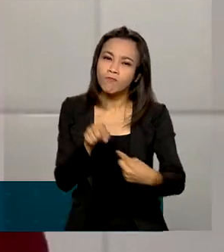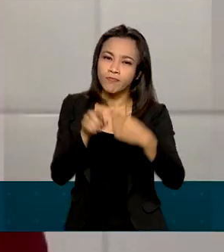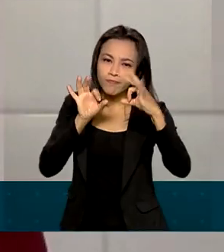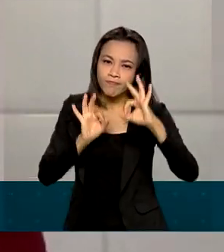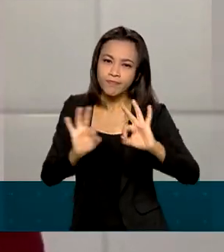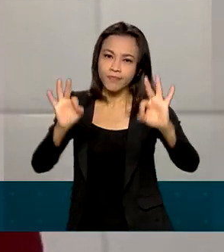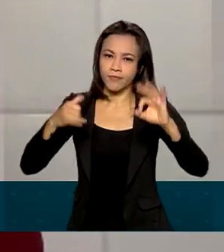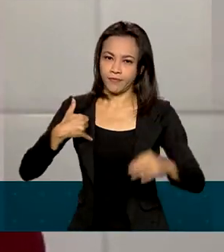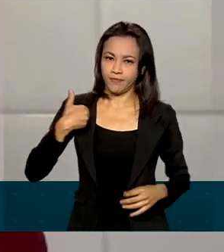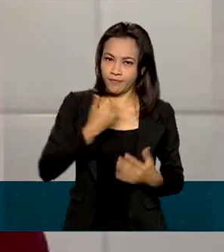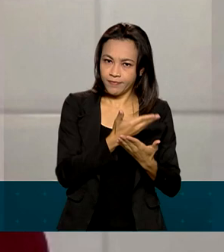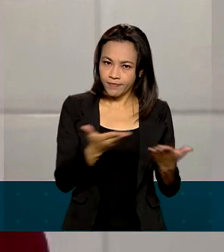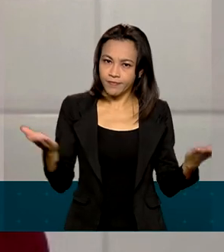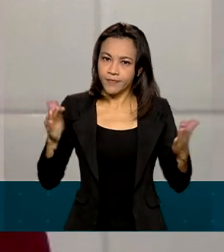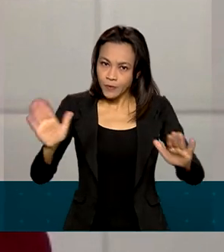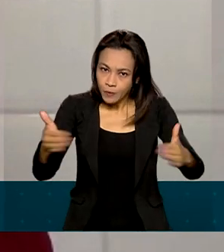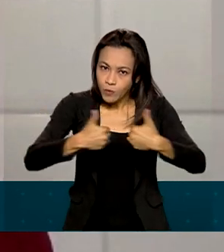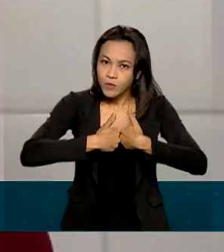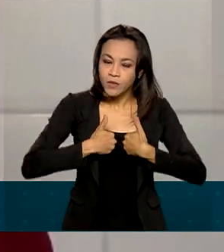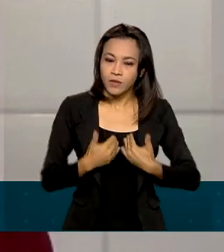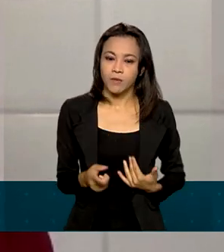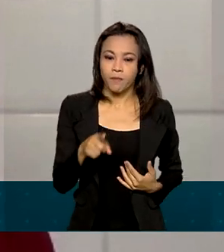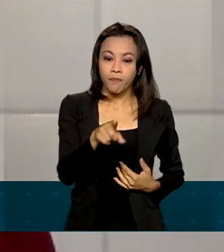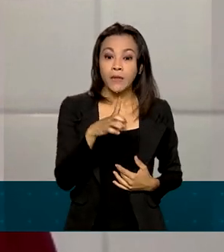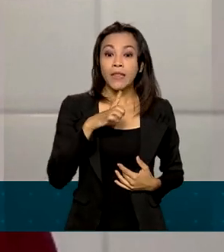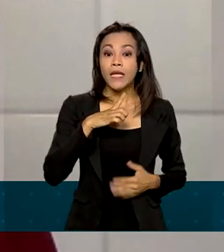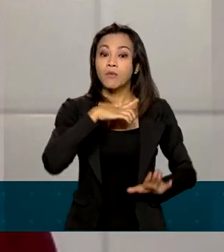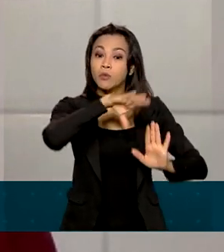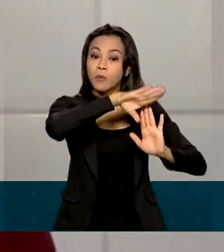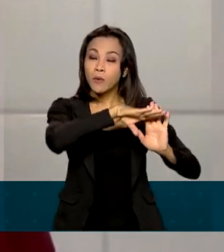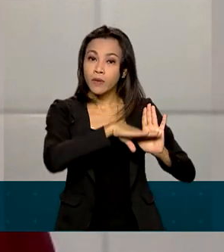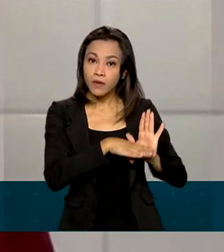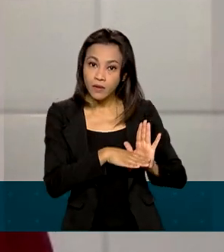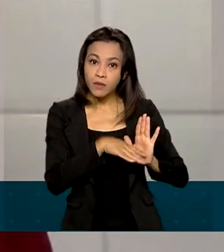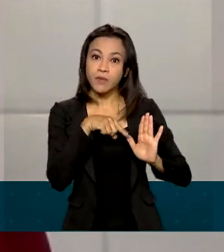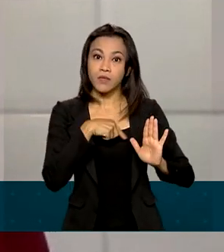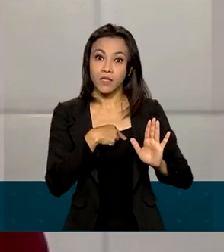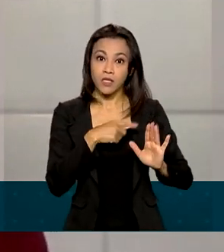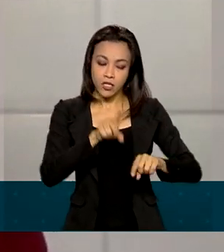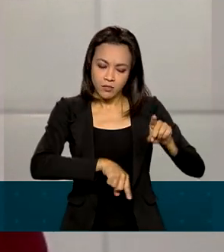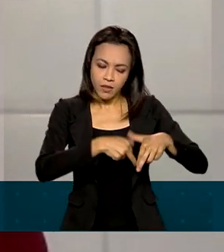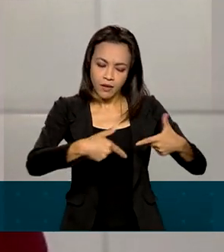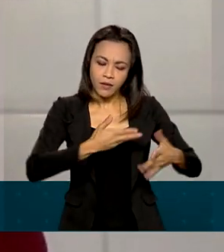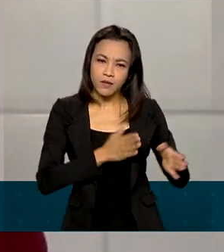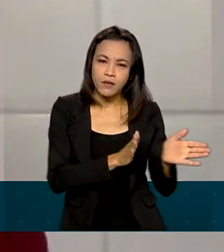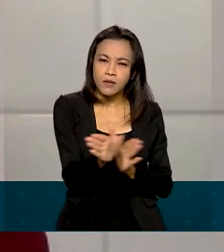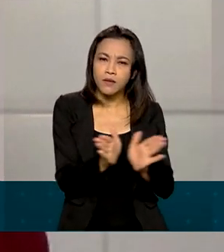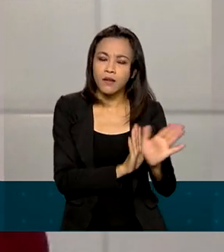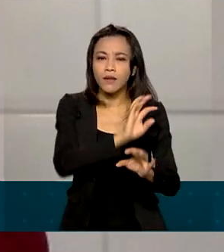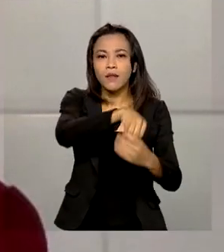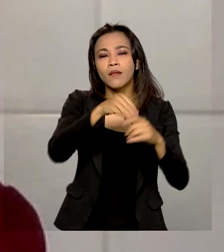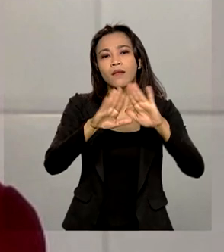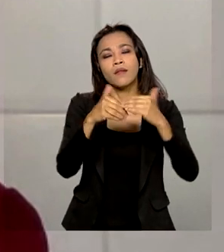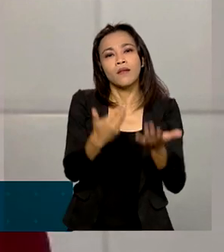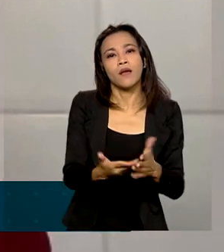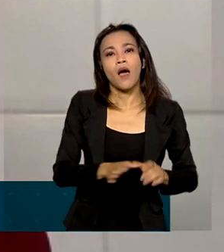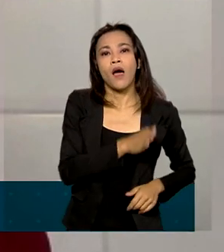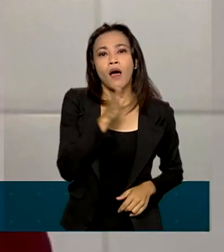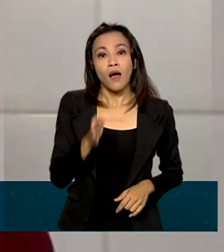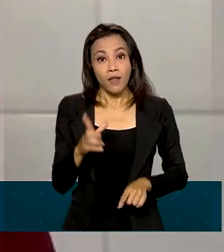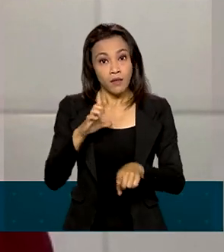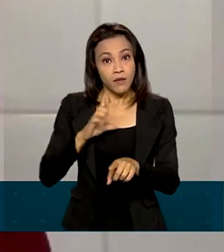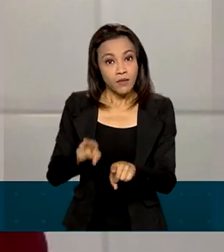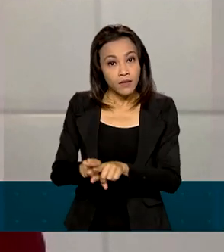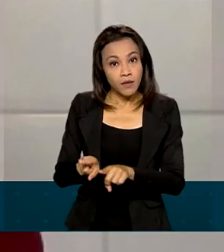professores, nós temos programas para recursos de acessibilidade na escola e nós temos